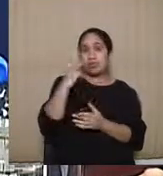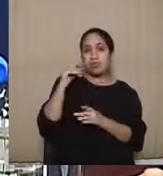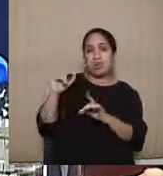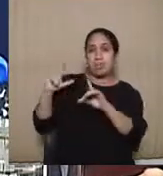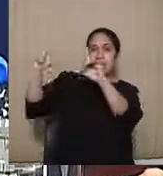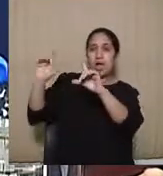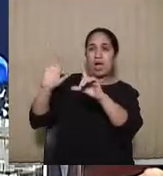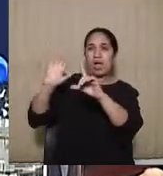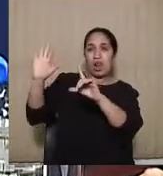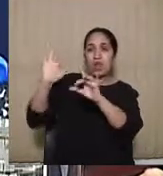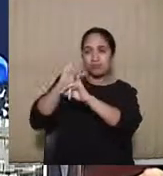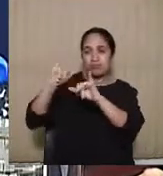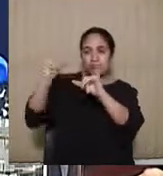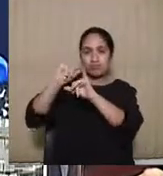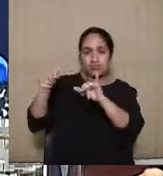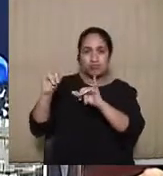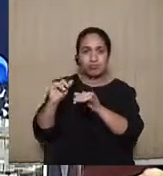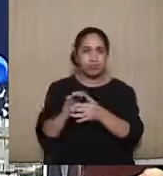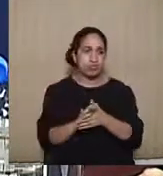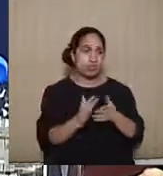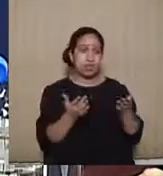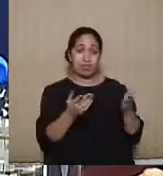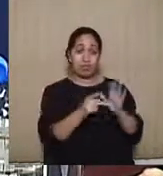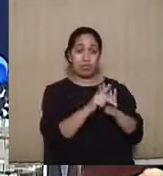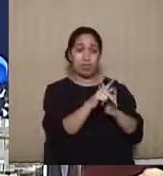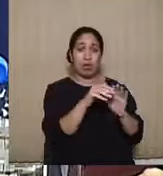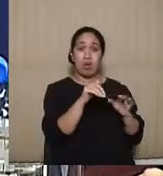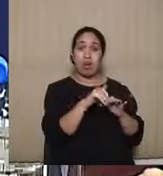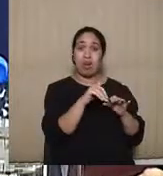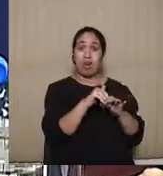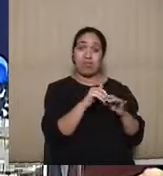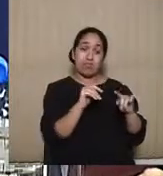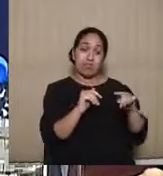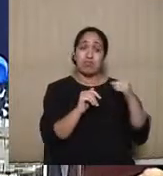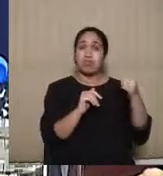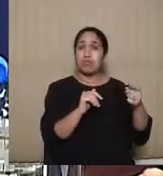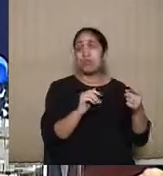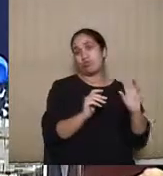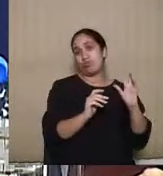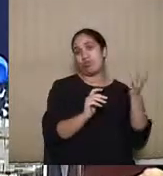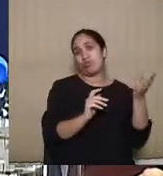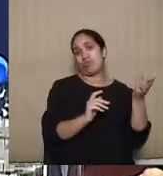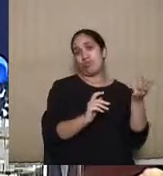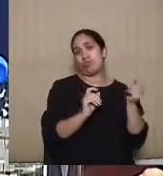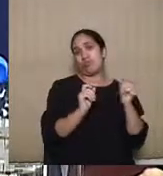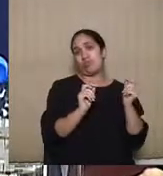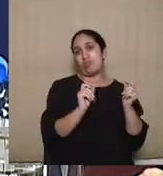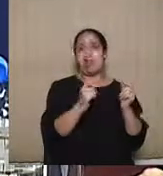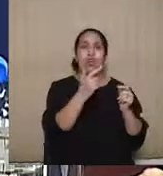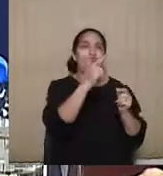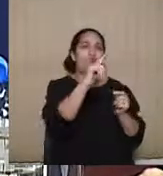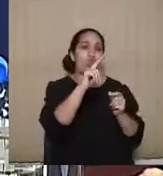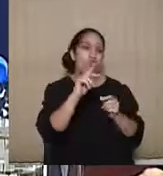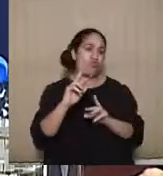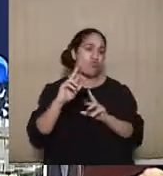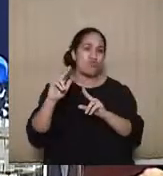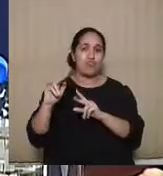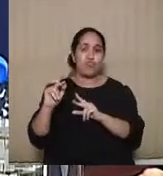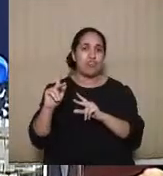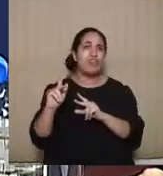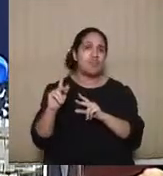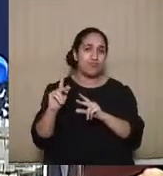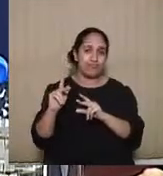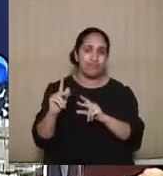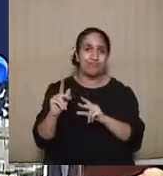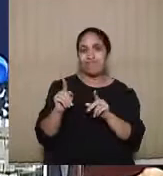lado, e daí, para a própria eleição, logo na sequência, acontece um outro posicionamento, isso a gente verifica